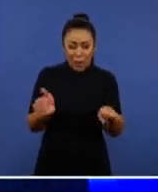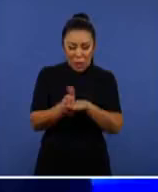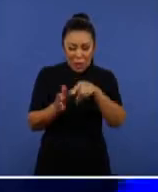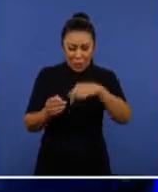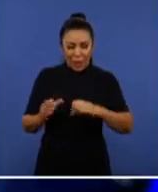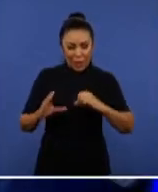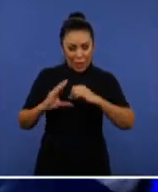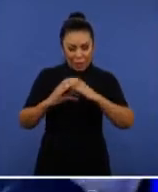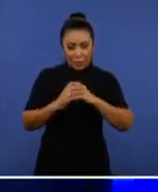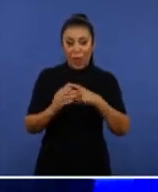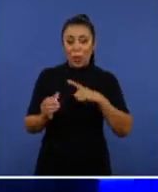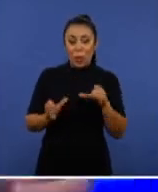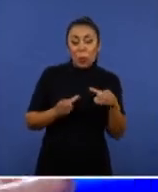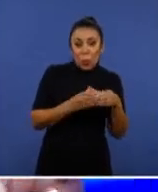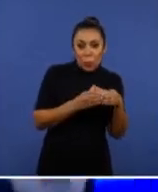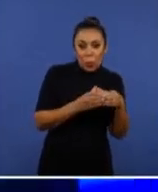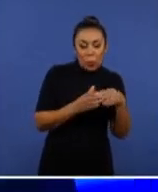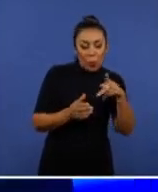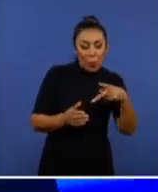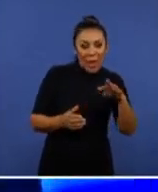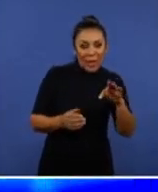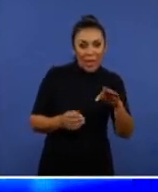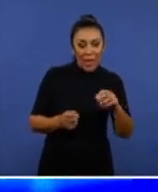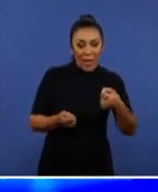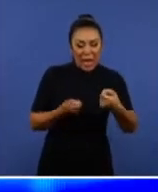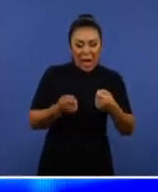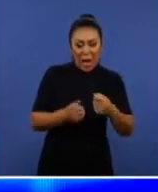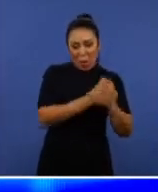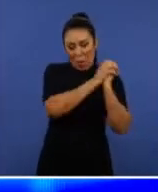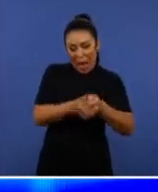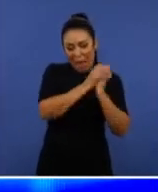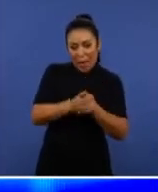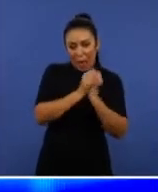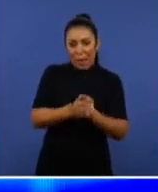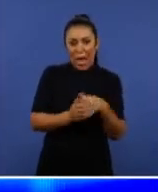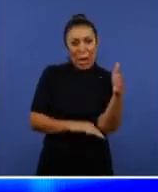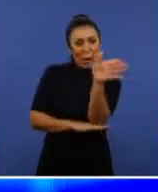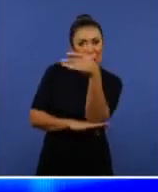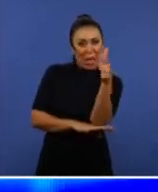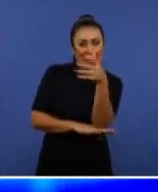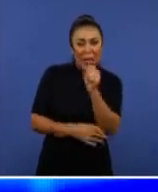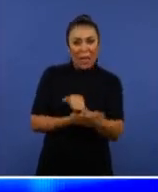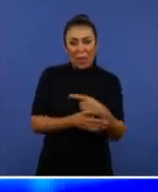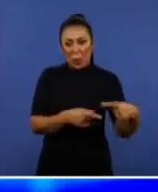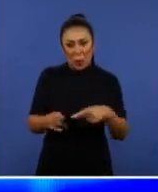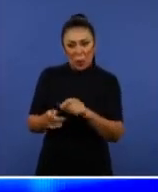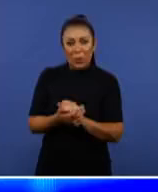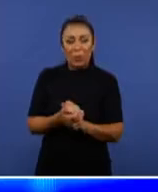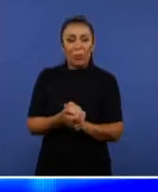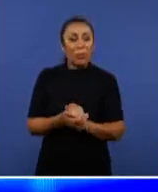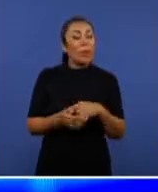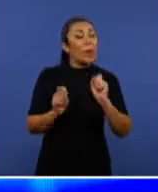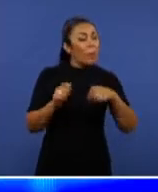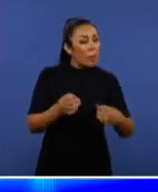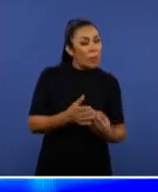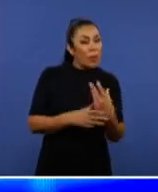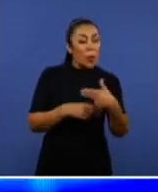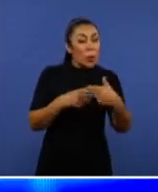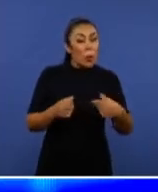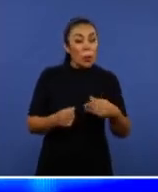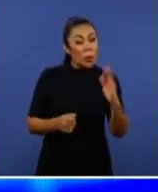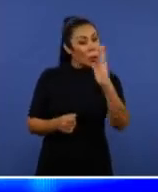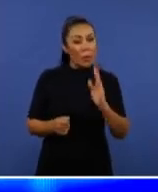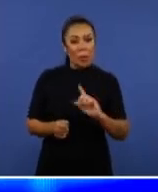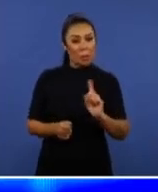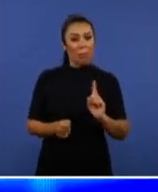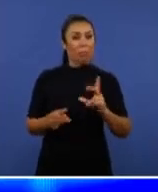lá a turba do PT, batendo no carro, atravessando bandeira. Eu conheço isso. Isso vai produzir coisas que o Brasil não merece. E nós